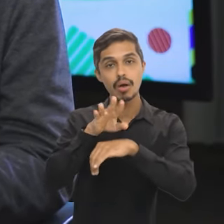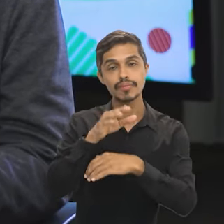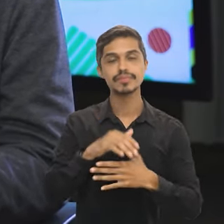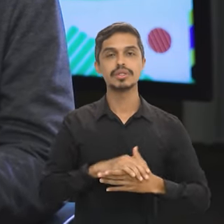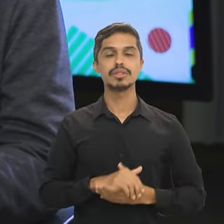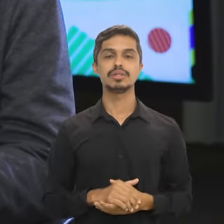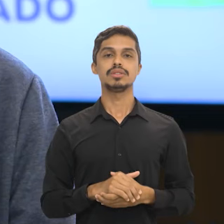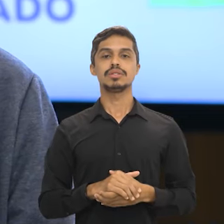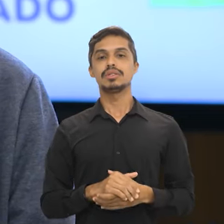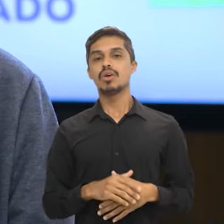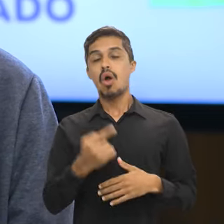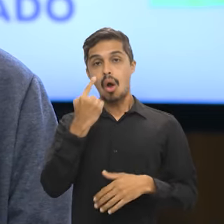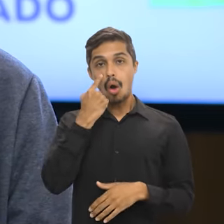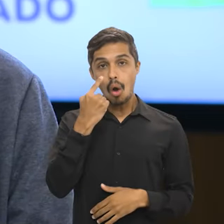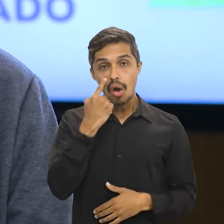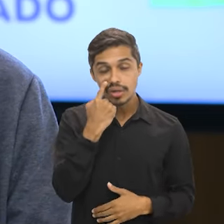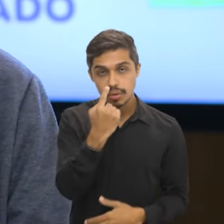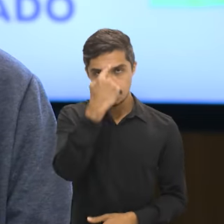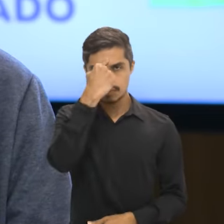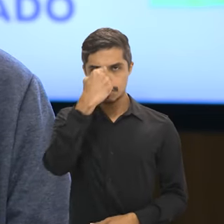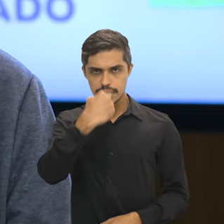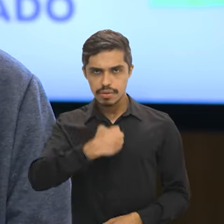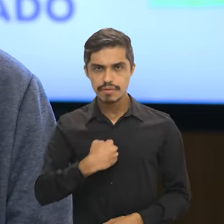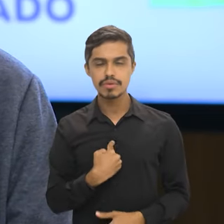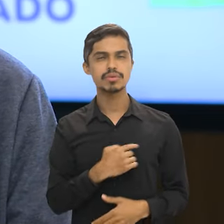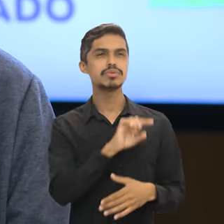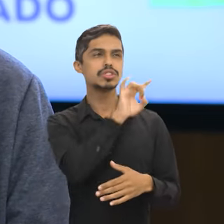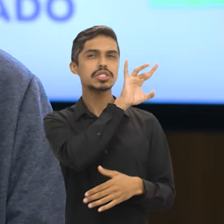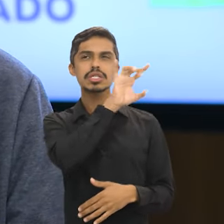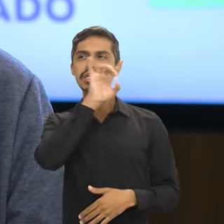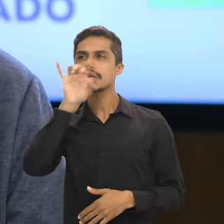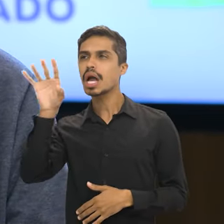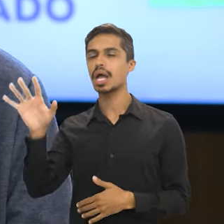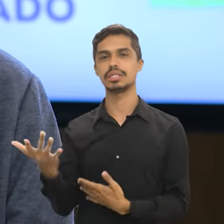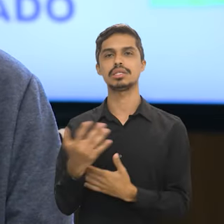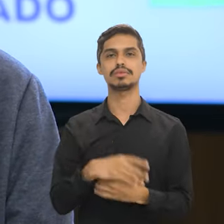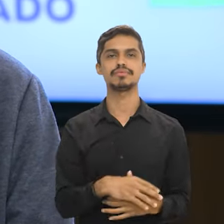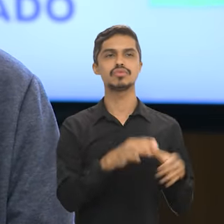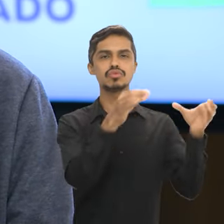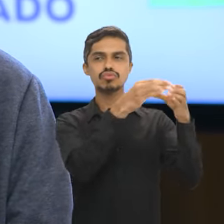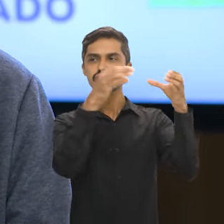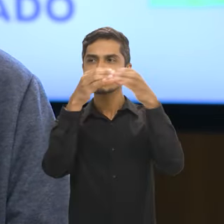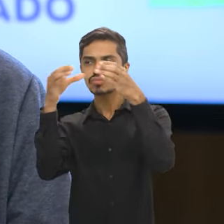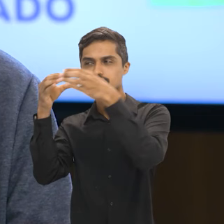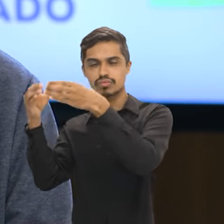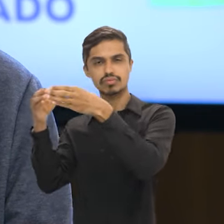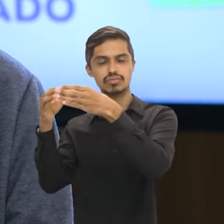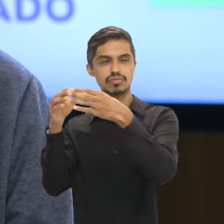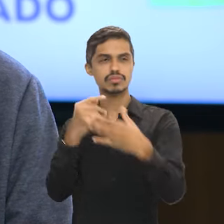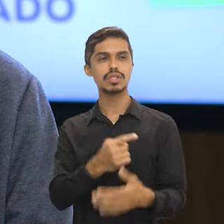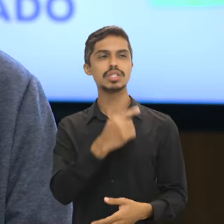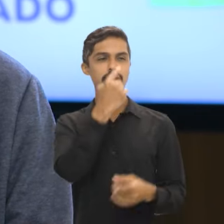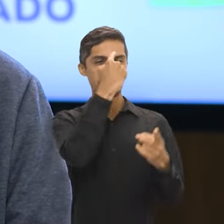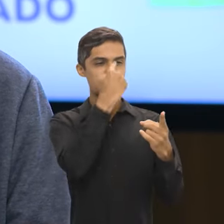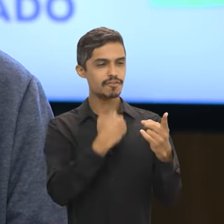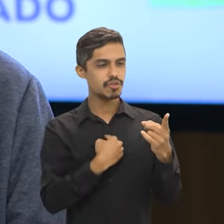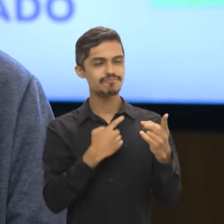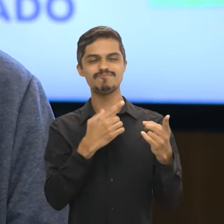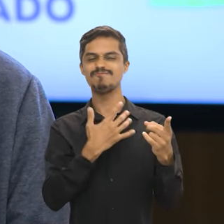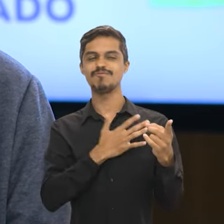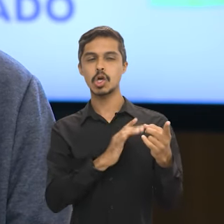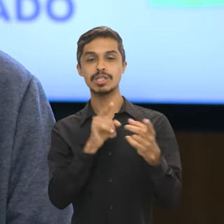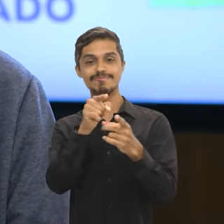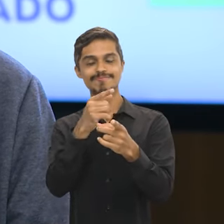candidatos é olhe o perfil desejado para cada um dos blocos e, junto com esse perfil, olhe que tipo de conteúdo são